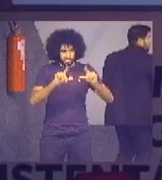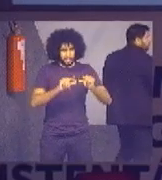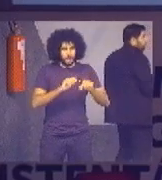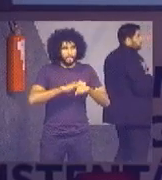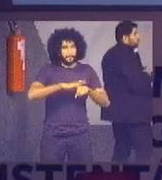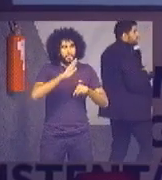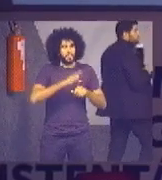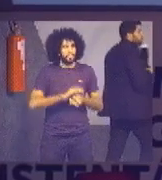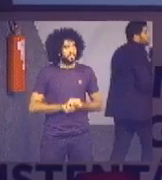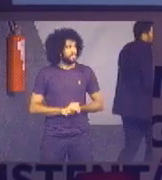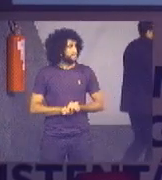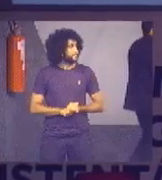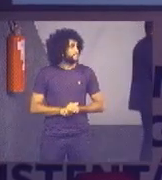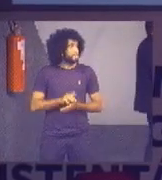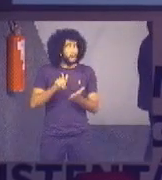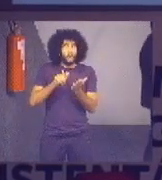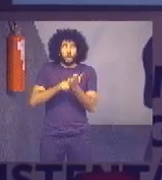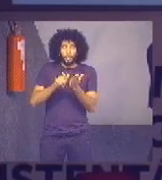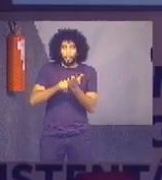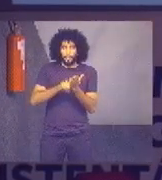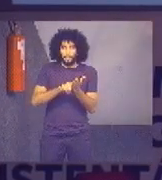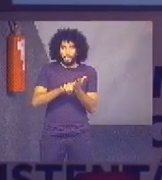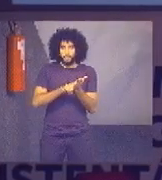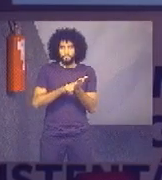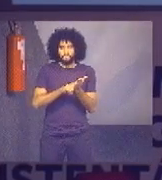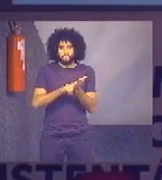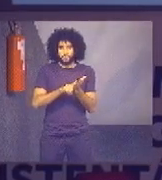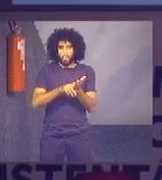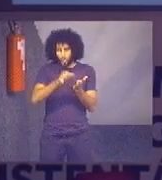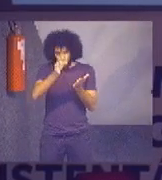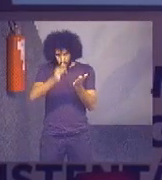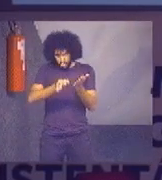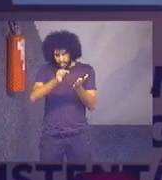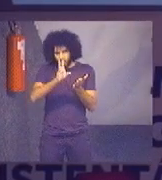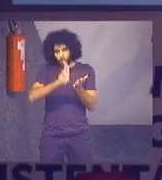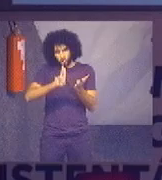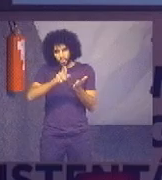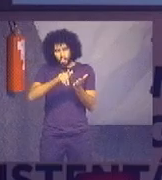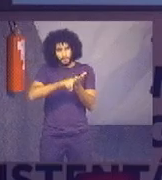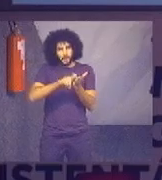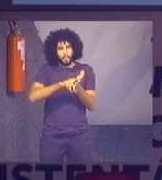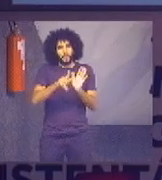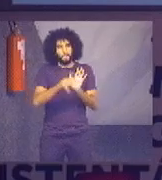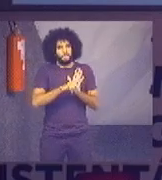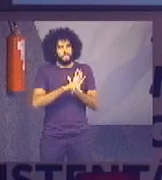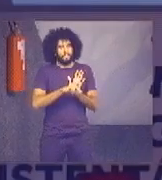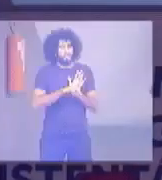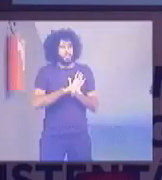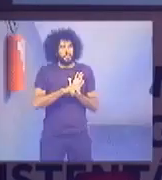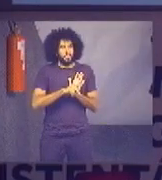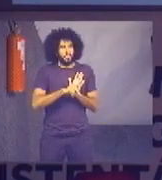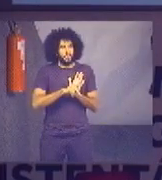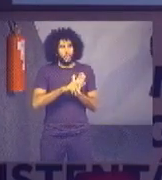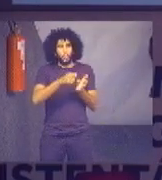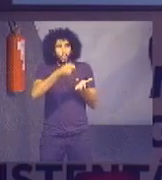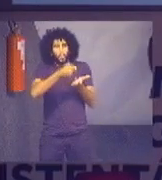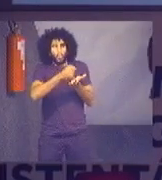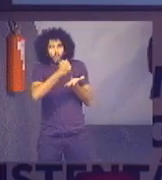papéis, a maioria dos tribunais ainda utiliza forma de papel próprio, não é por contrato.